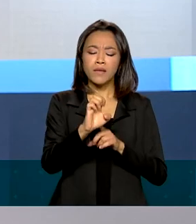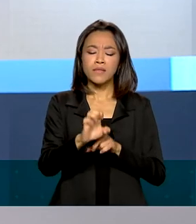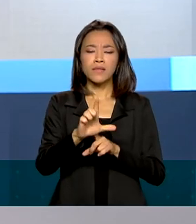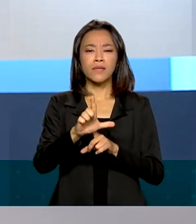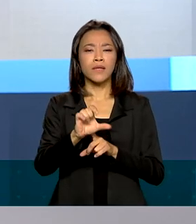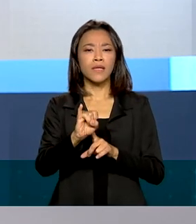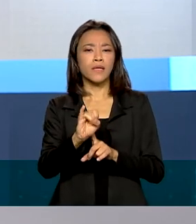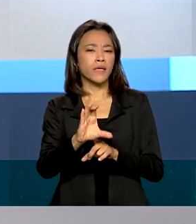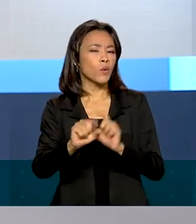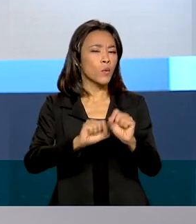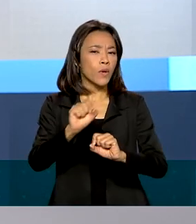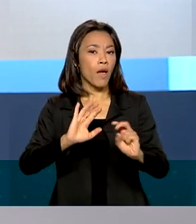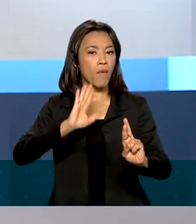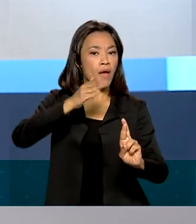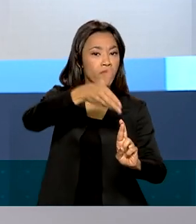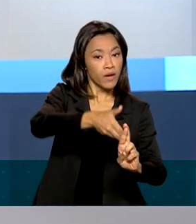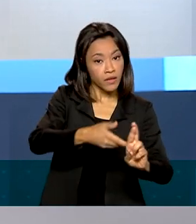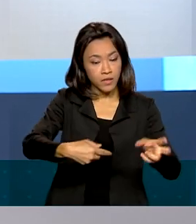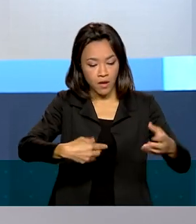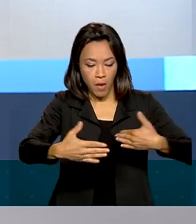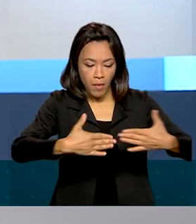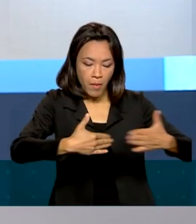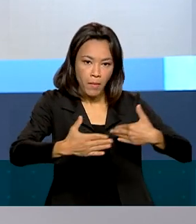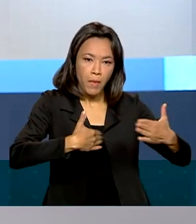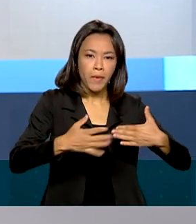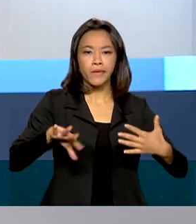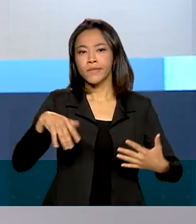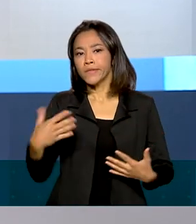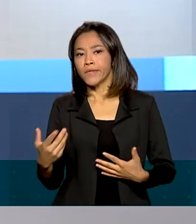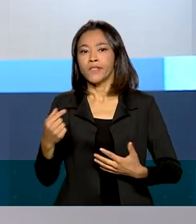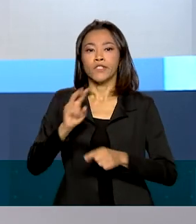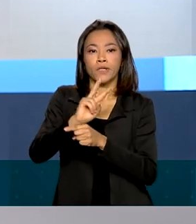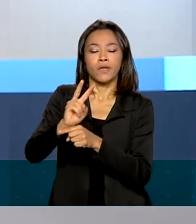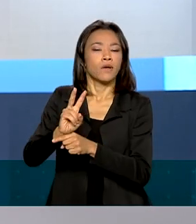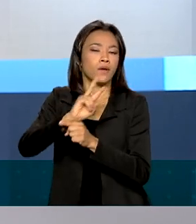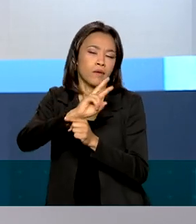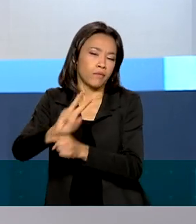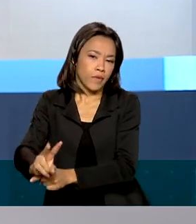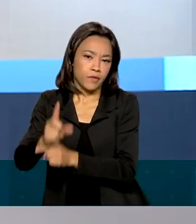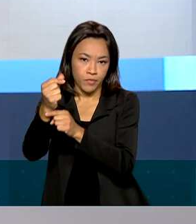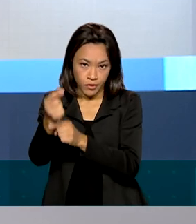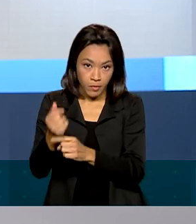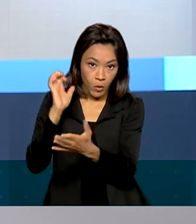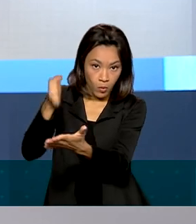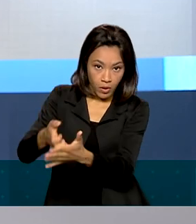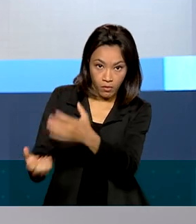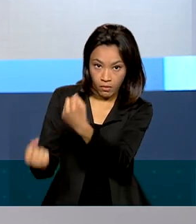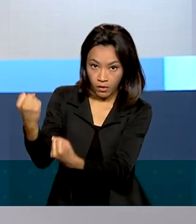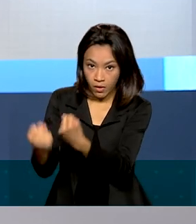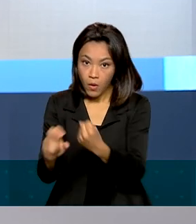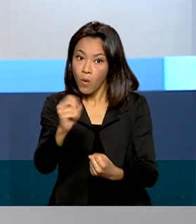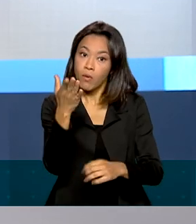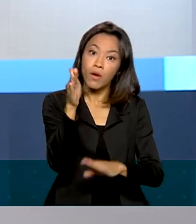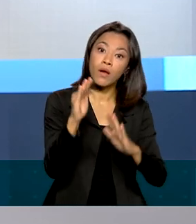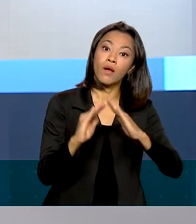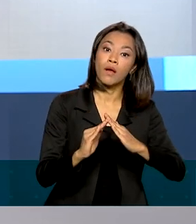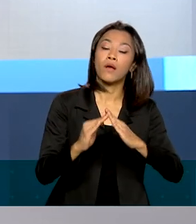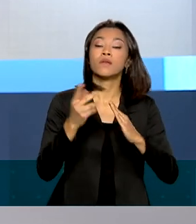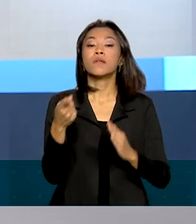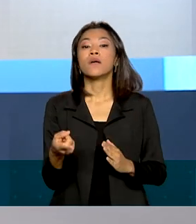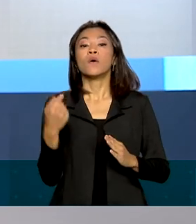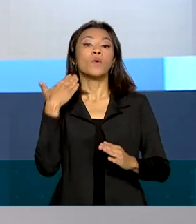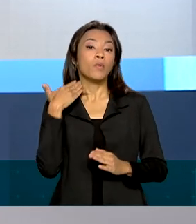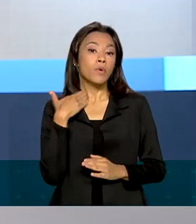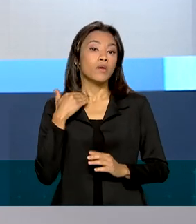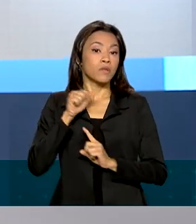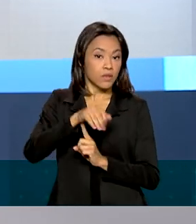referência para o mercado, seja por exemplo no financiamento de um carro ou de uma casa. Para o Banco Central atingir a meta de inflação, a